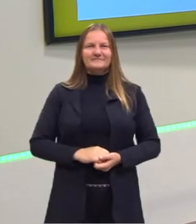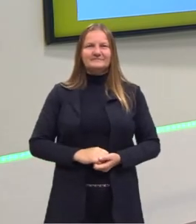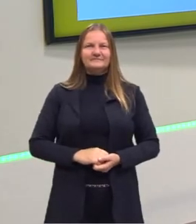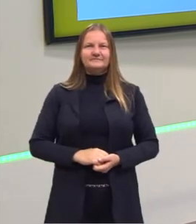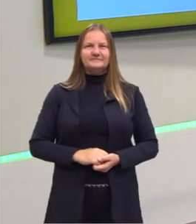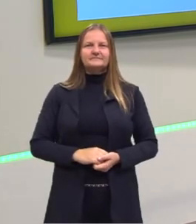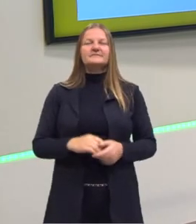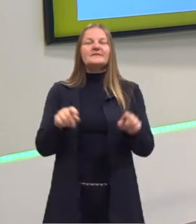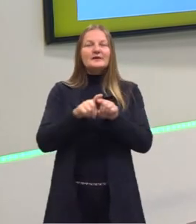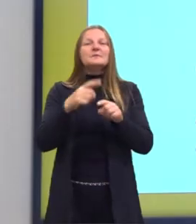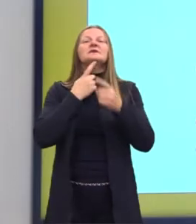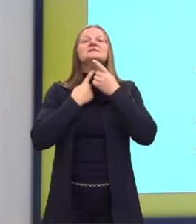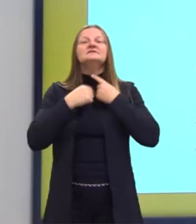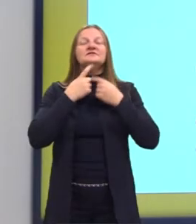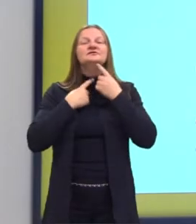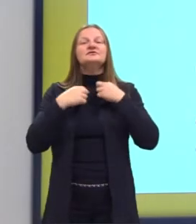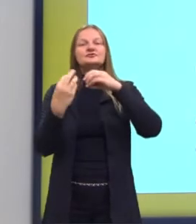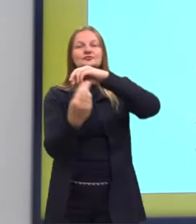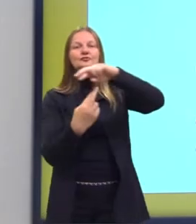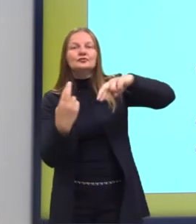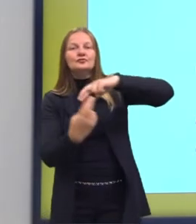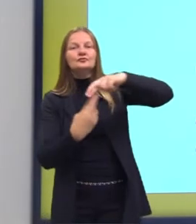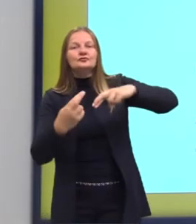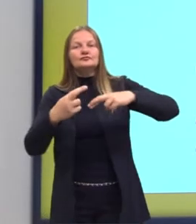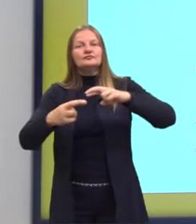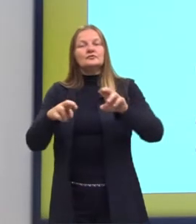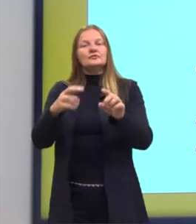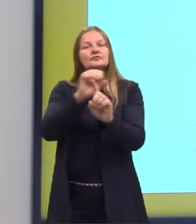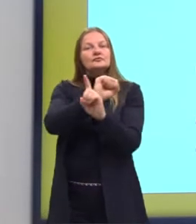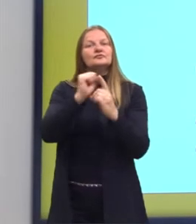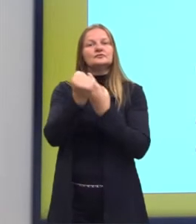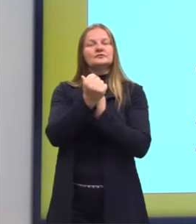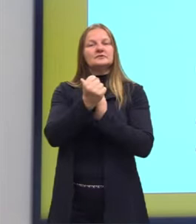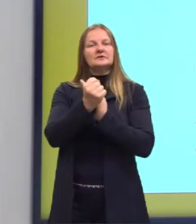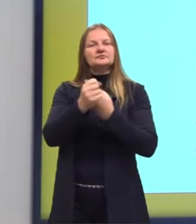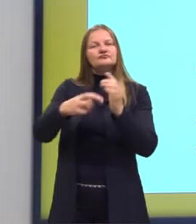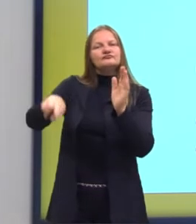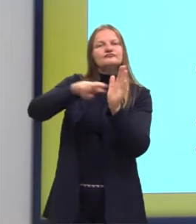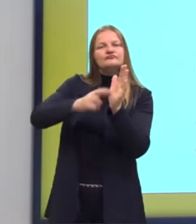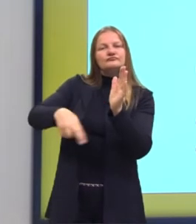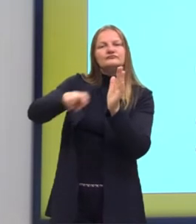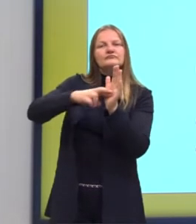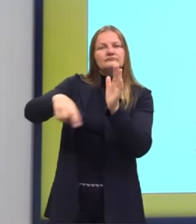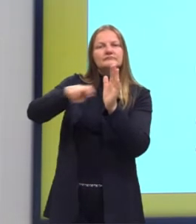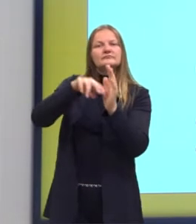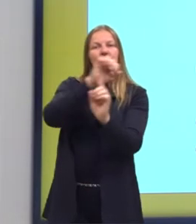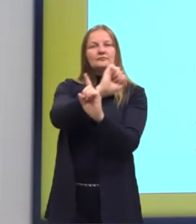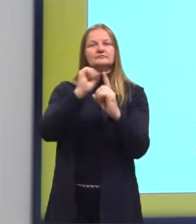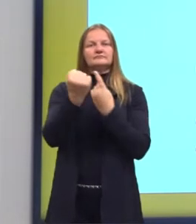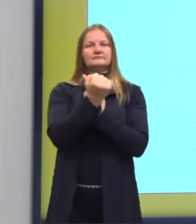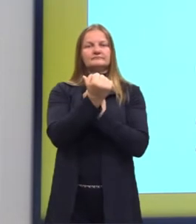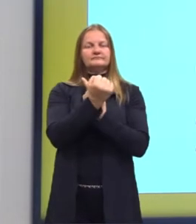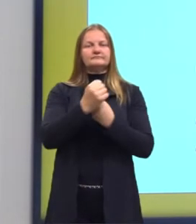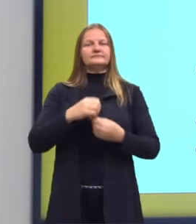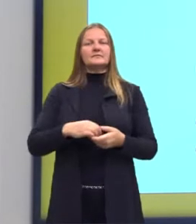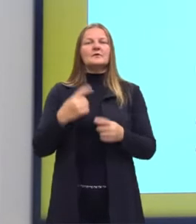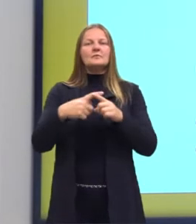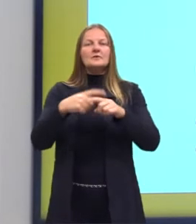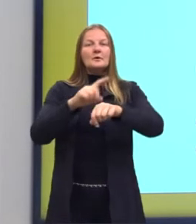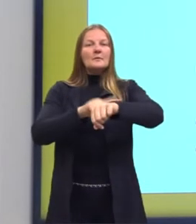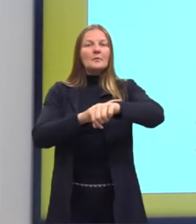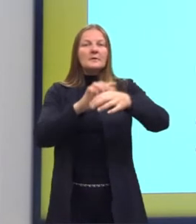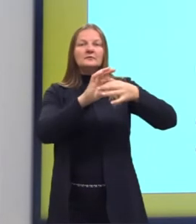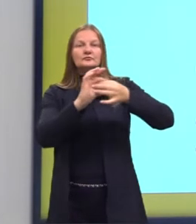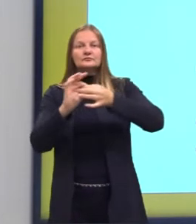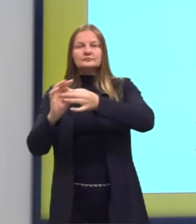Grande desejo de reformar a sociedade nas obras. Essa reformulação da sociedade é muito importante também nesse momento.